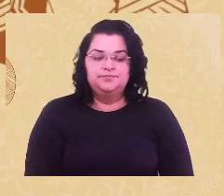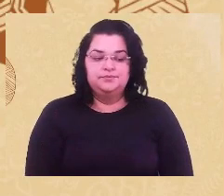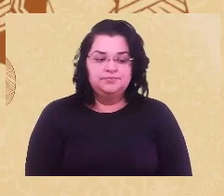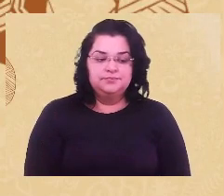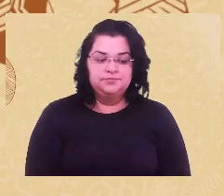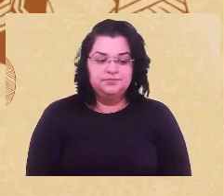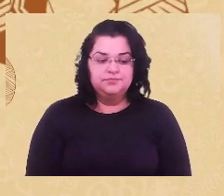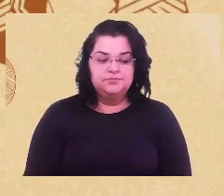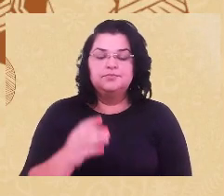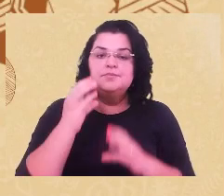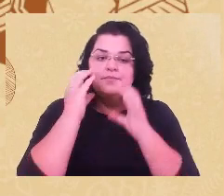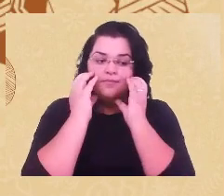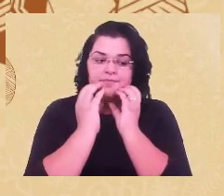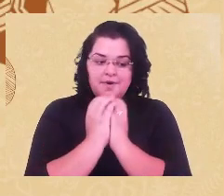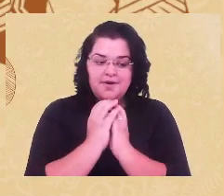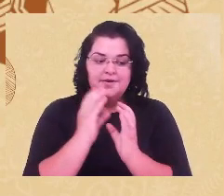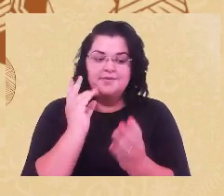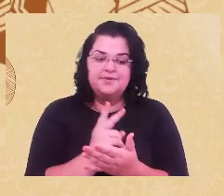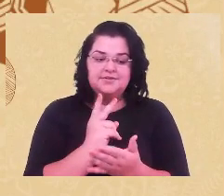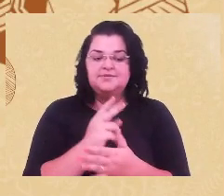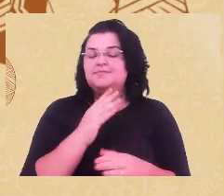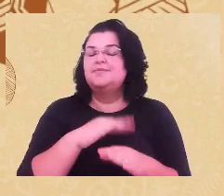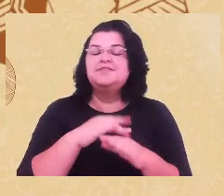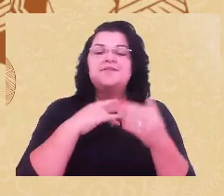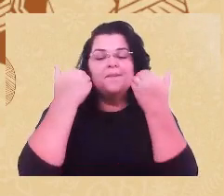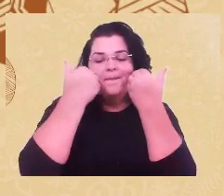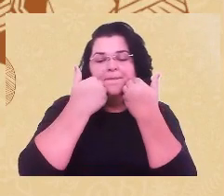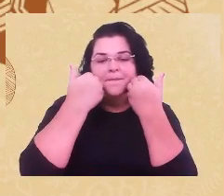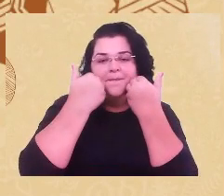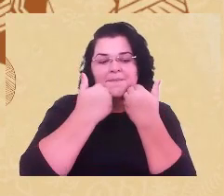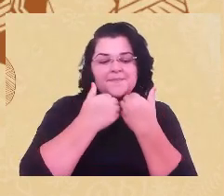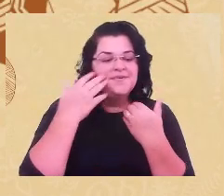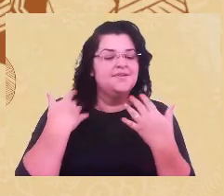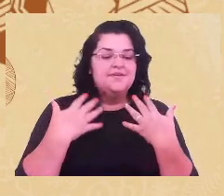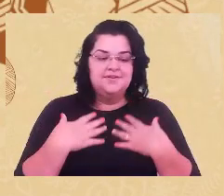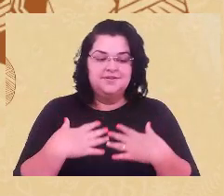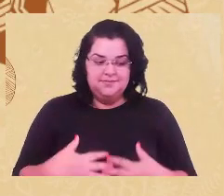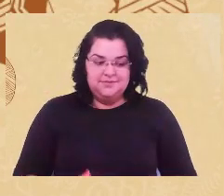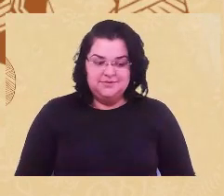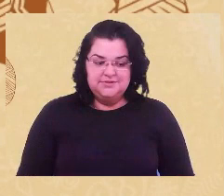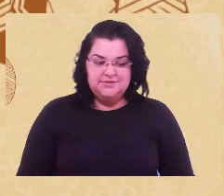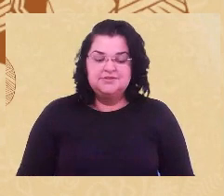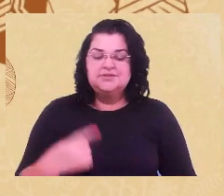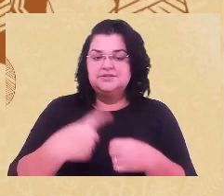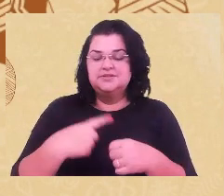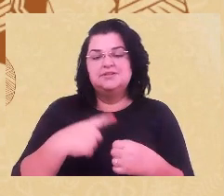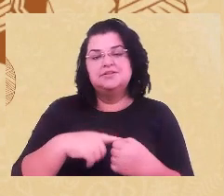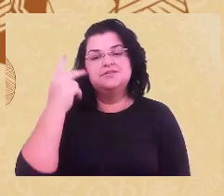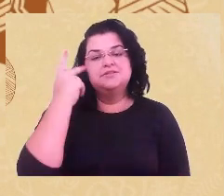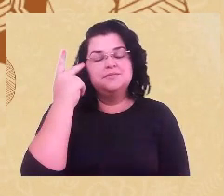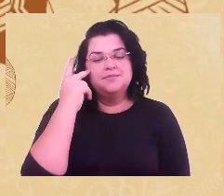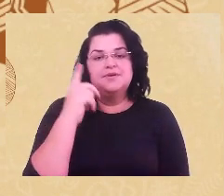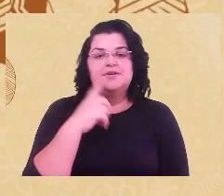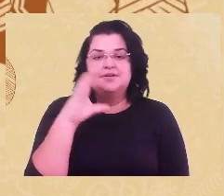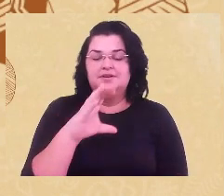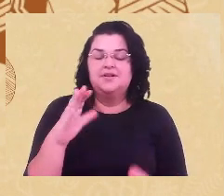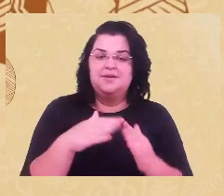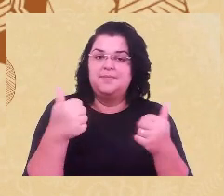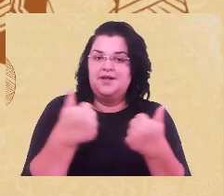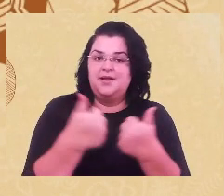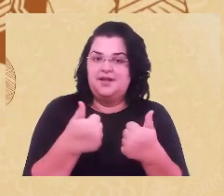hoje mais rala, estou de camiseta, estou na cidade de São Paulo, falo da minha casa, do meu apartamento.